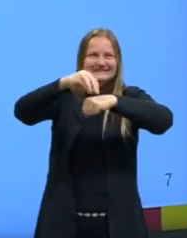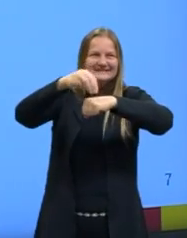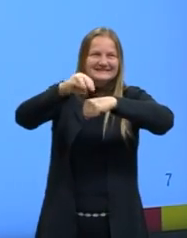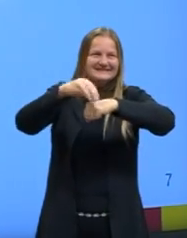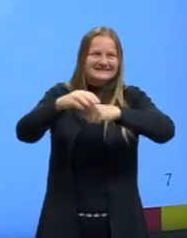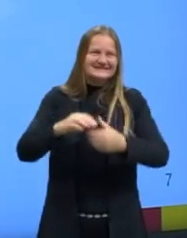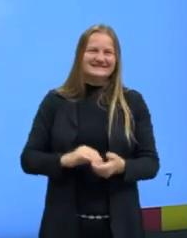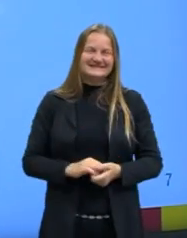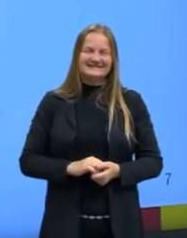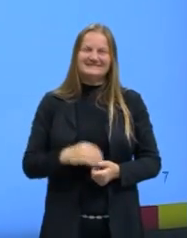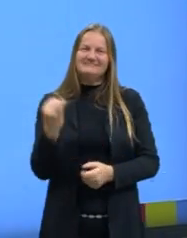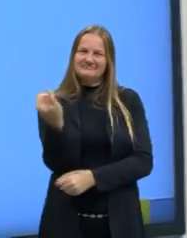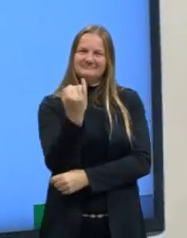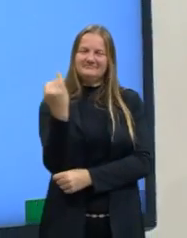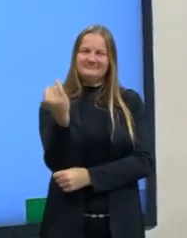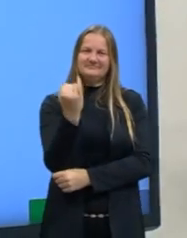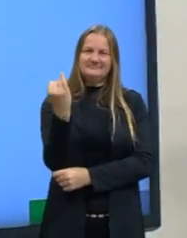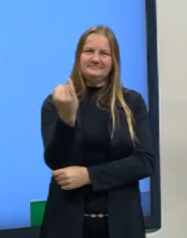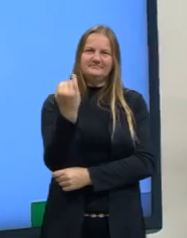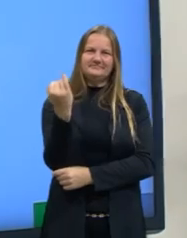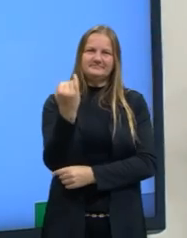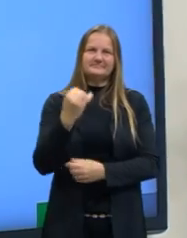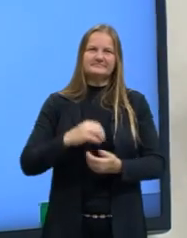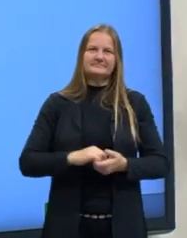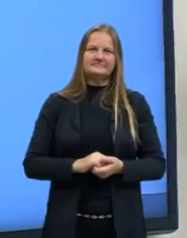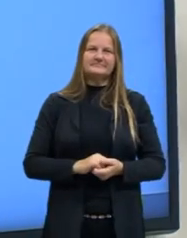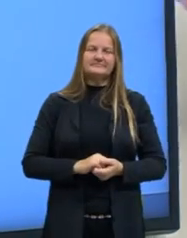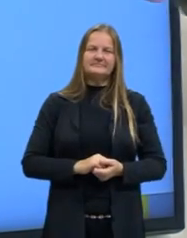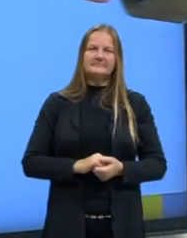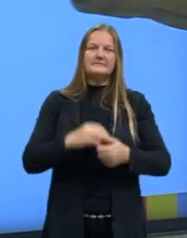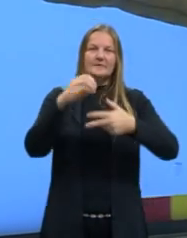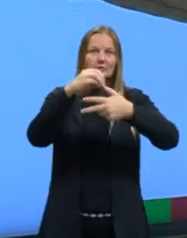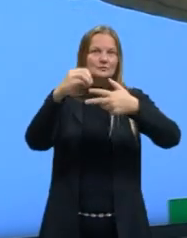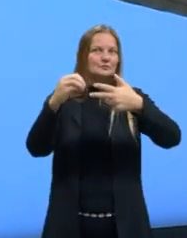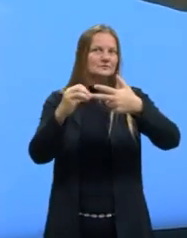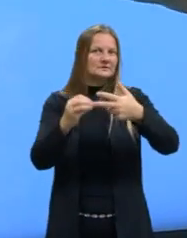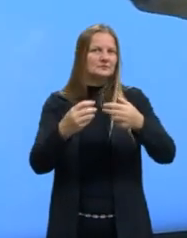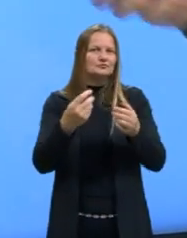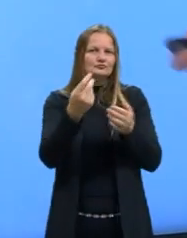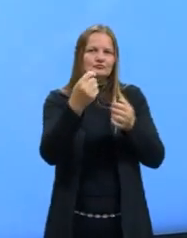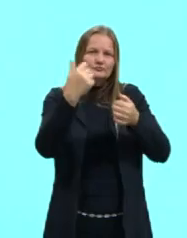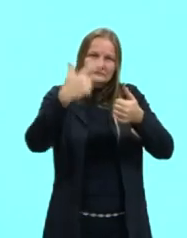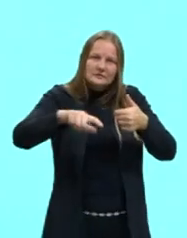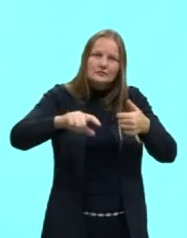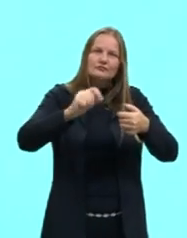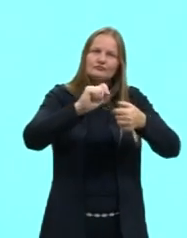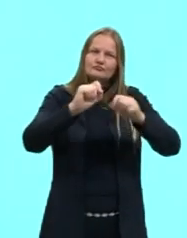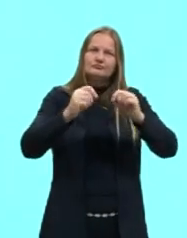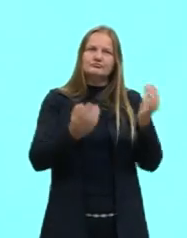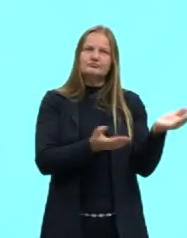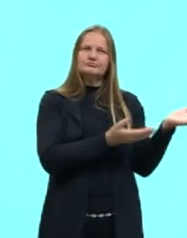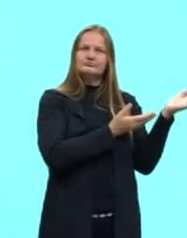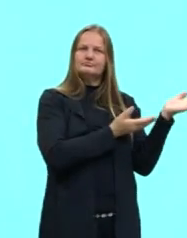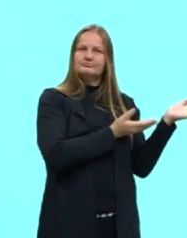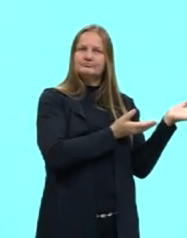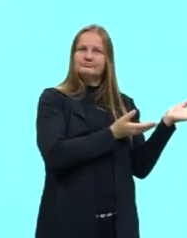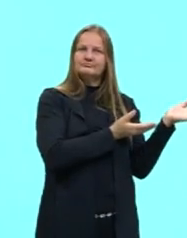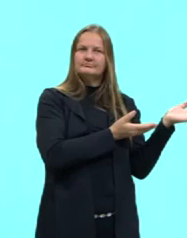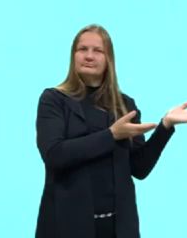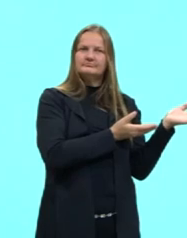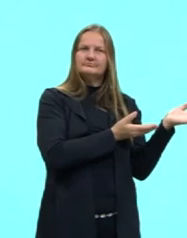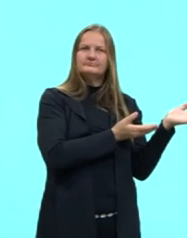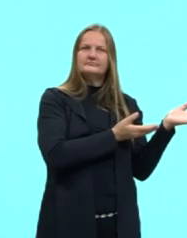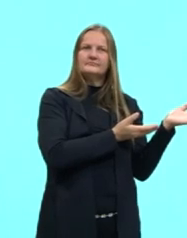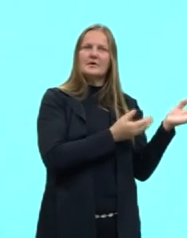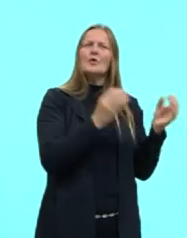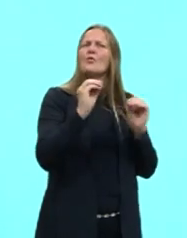importante, tá? Para a gente saber para o Enem. Aí a gente reescreve ela assim, tá? Só para mostrar de outra forma. E o que